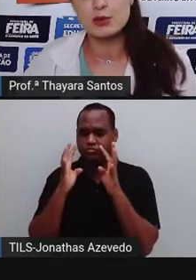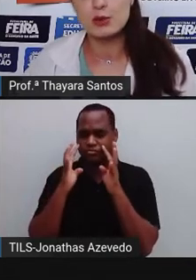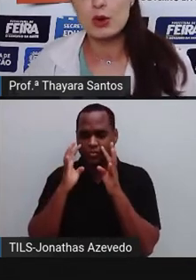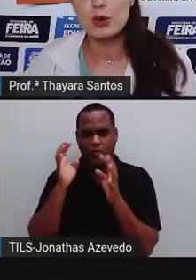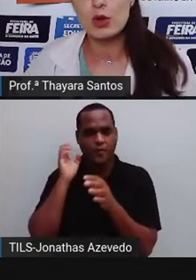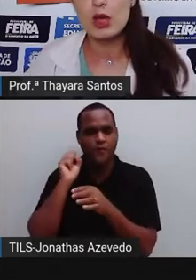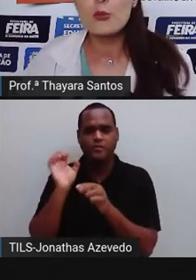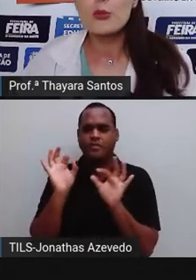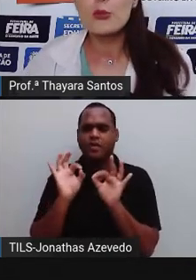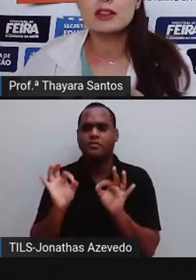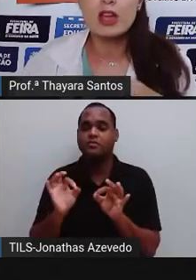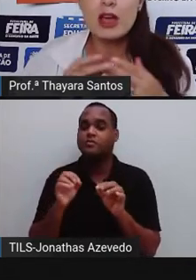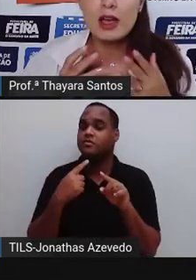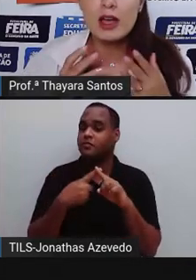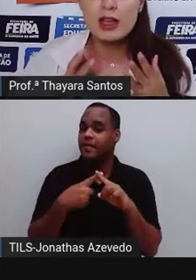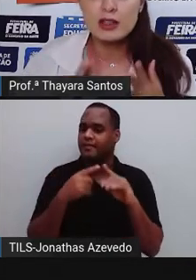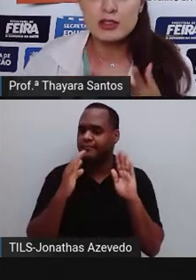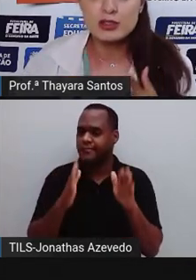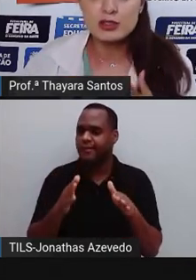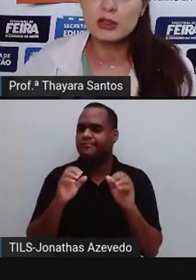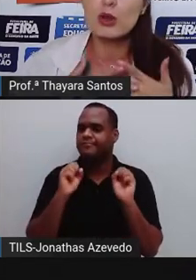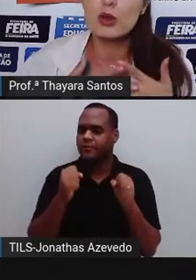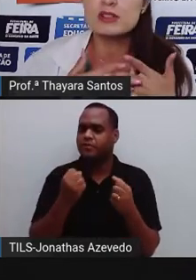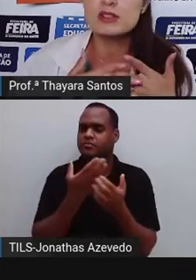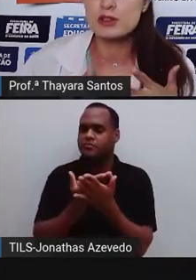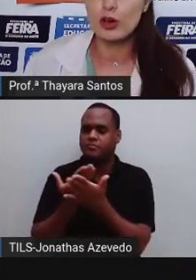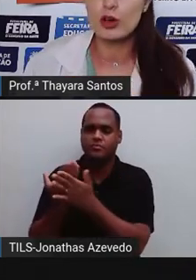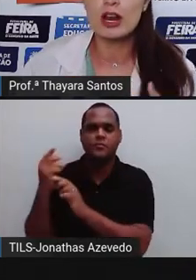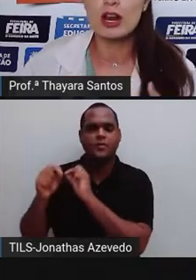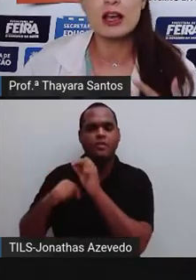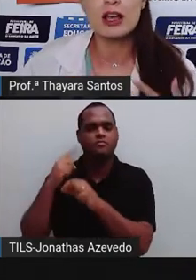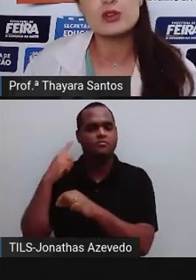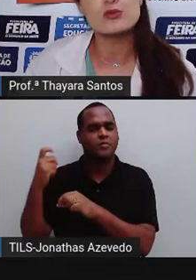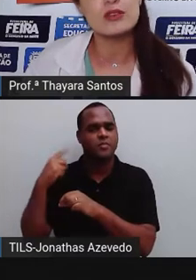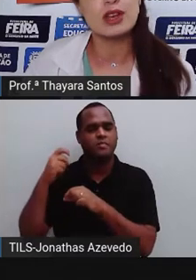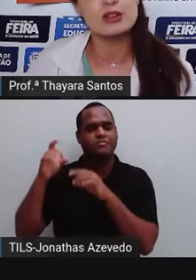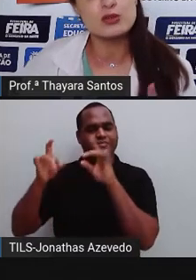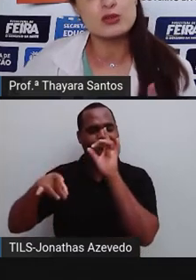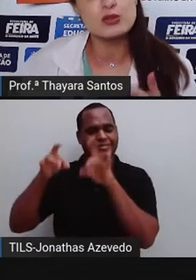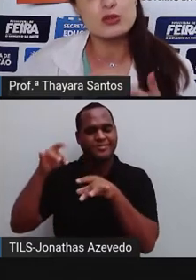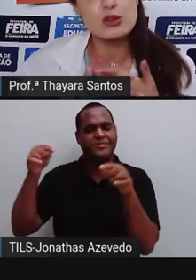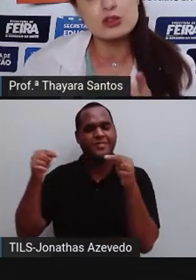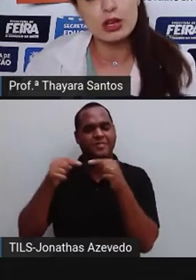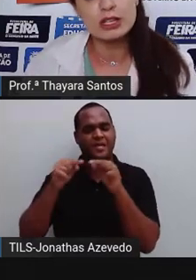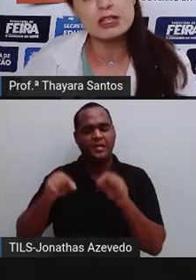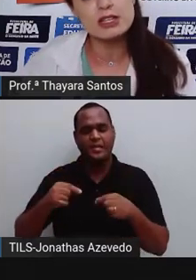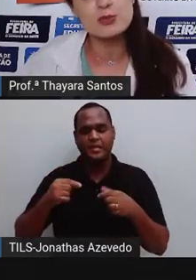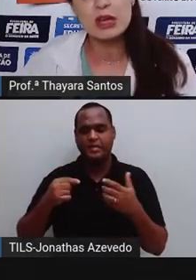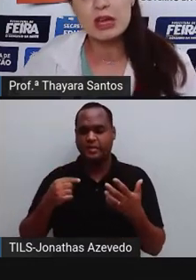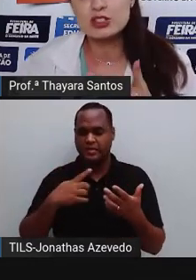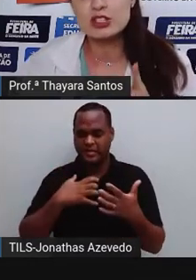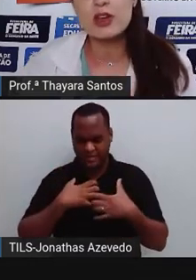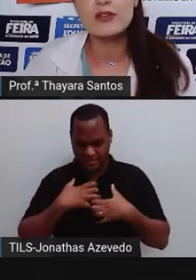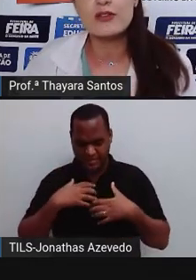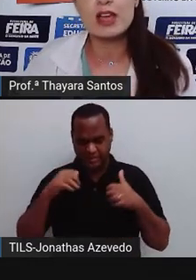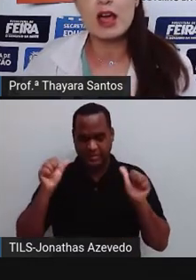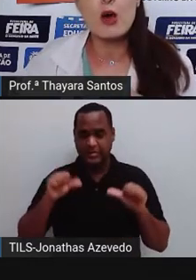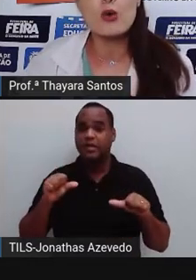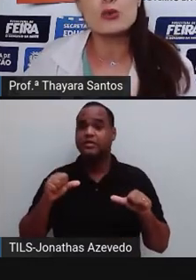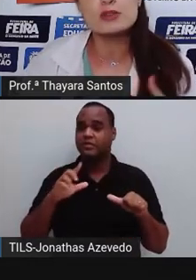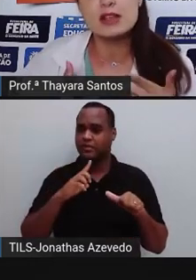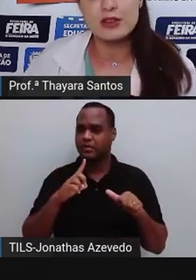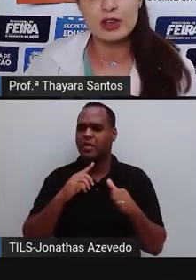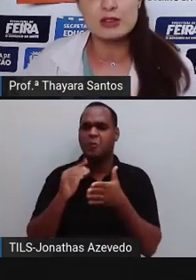sobre isso. Porque já é estudado que poluição sonora, ela causa alguns efeitos no nosso organismo. E a gente vai ver